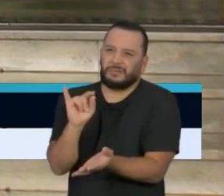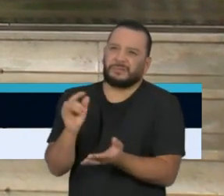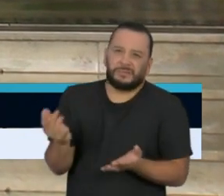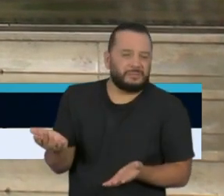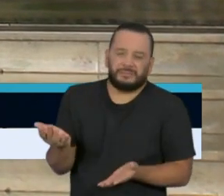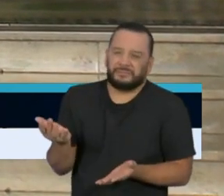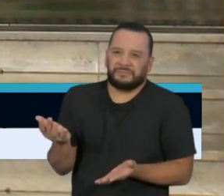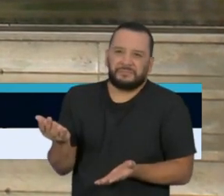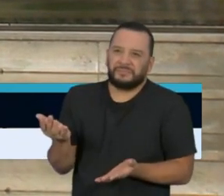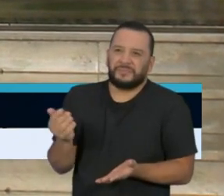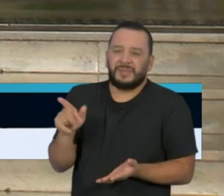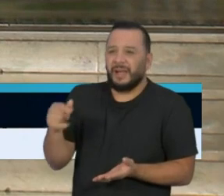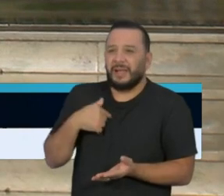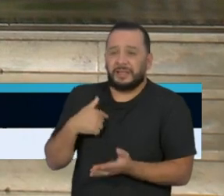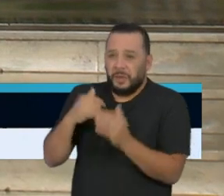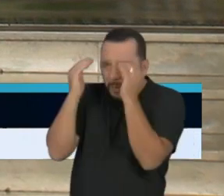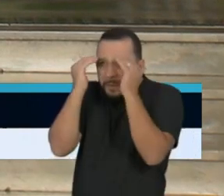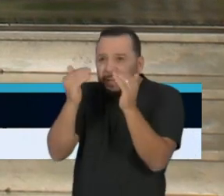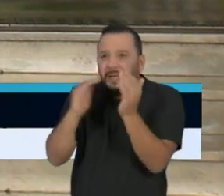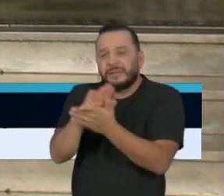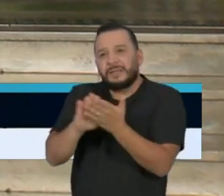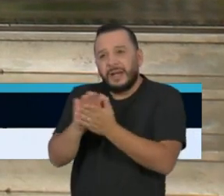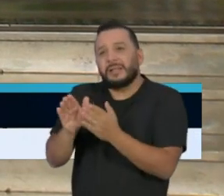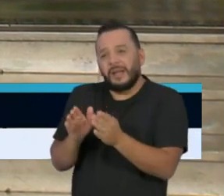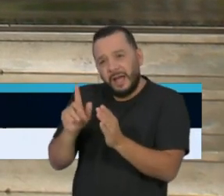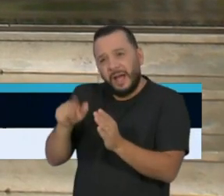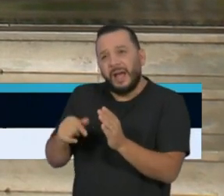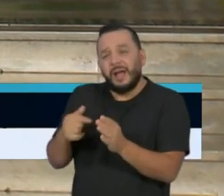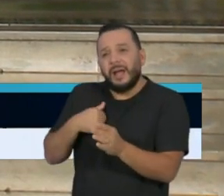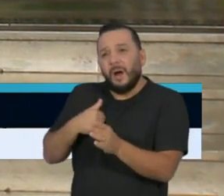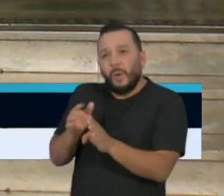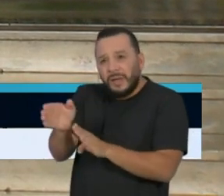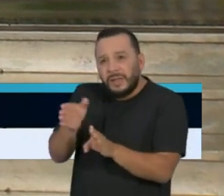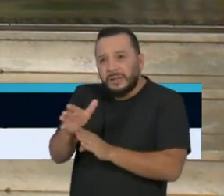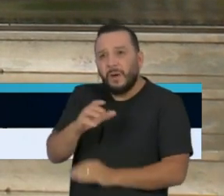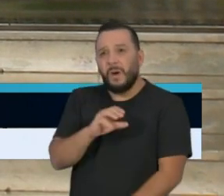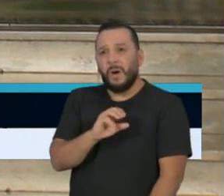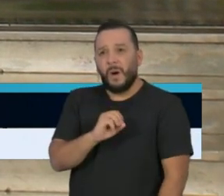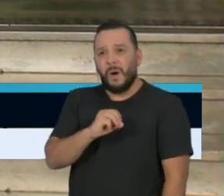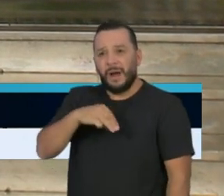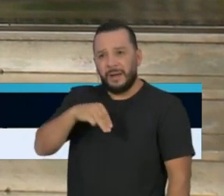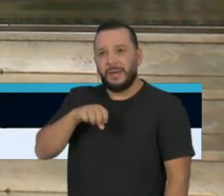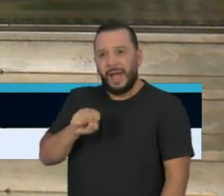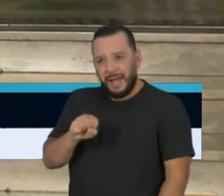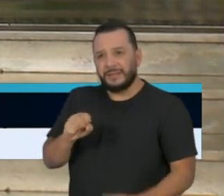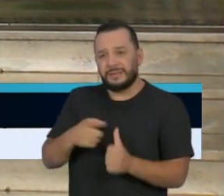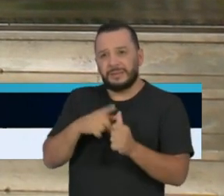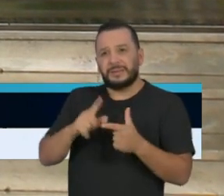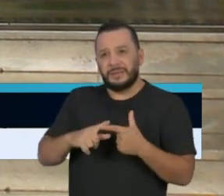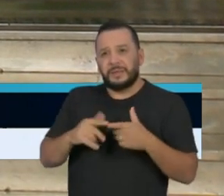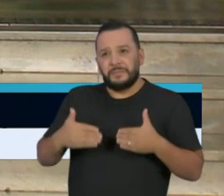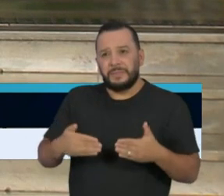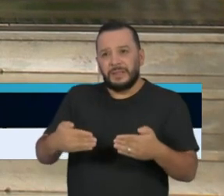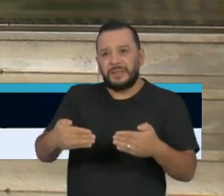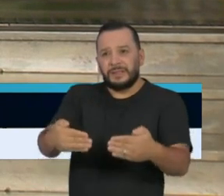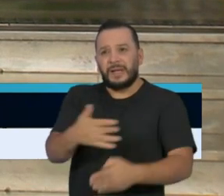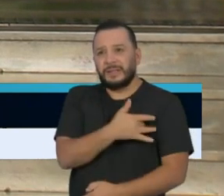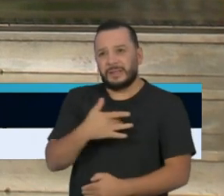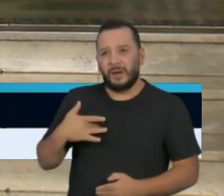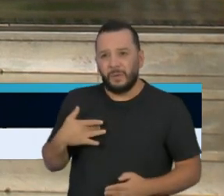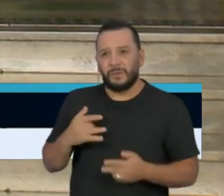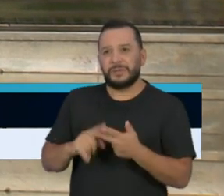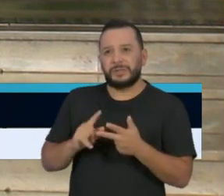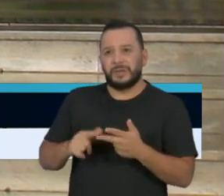teima em desconsiderar a orientação da Organização Mundial de Saúde, do Ministério da Saúde e dos